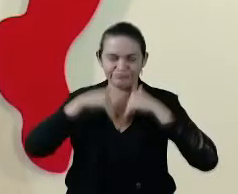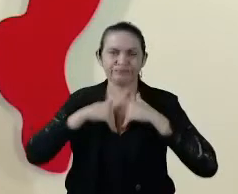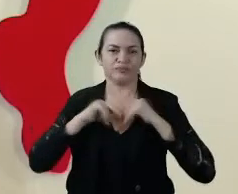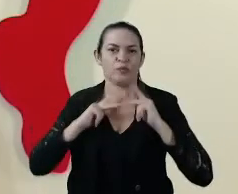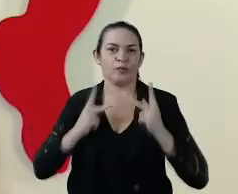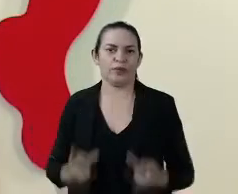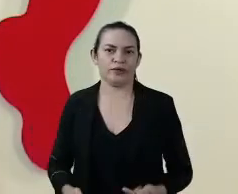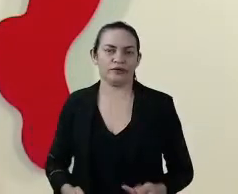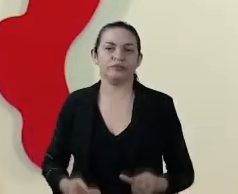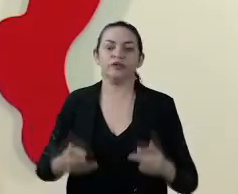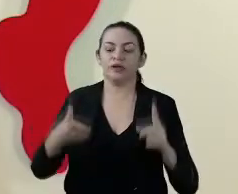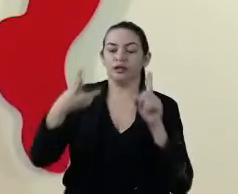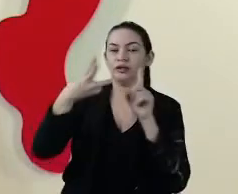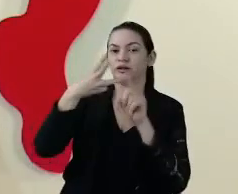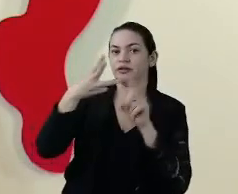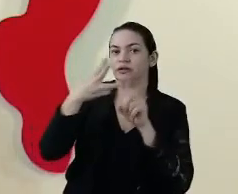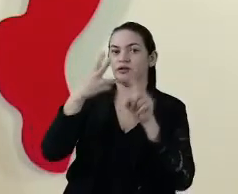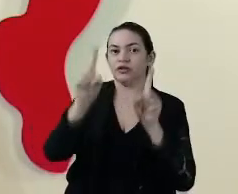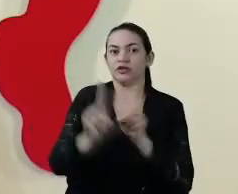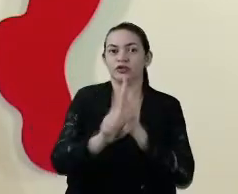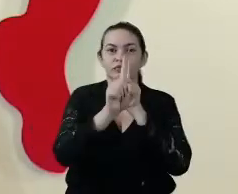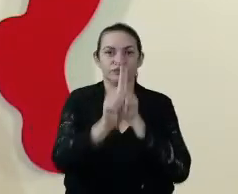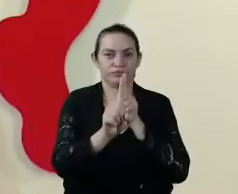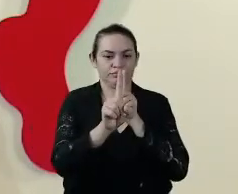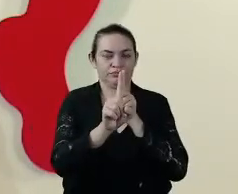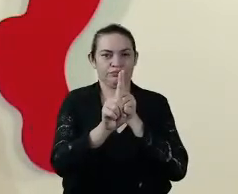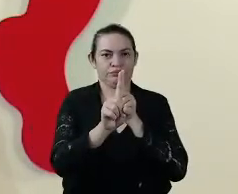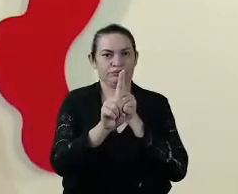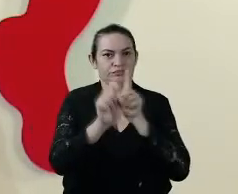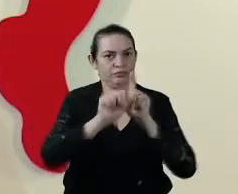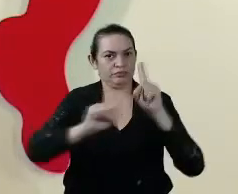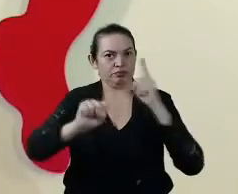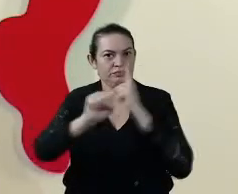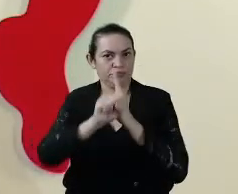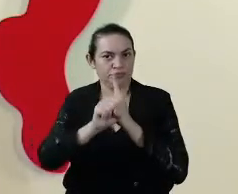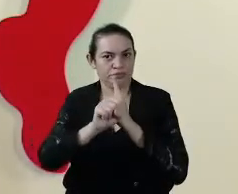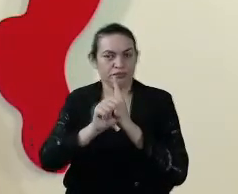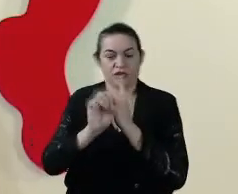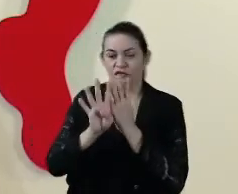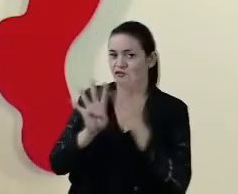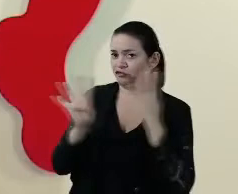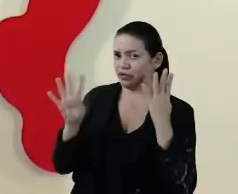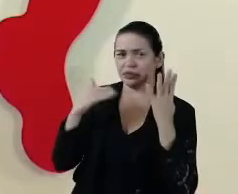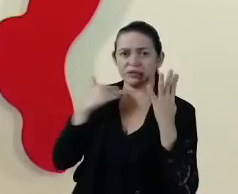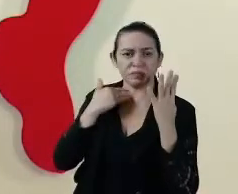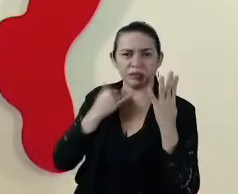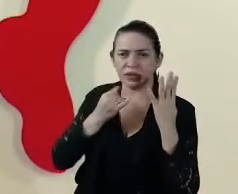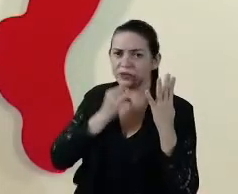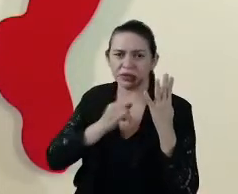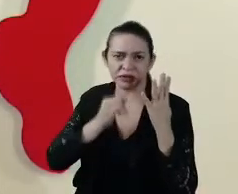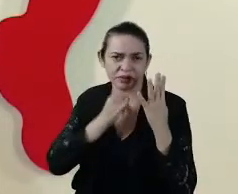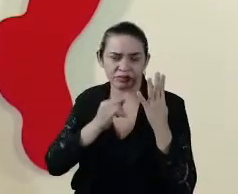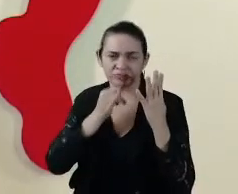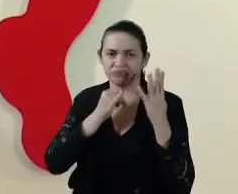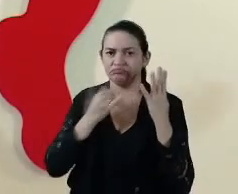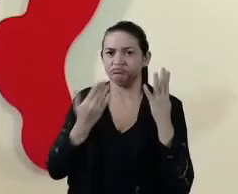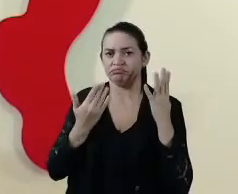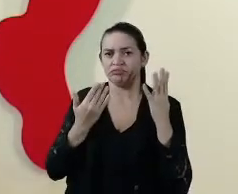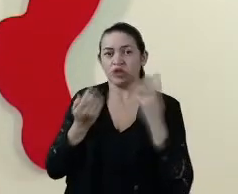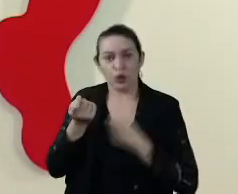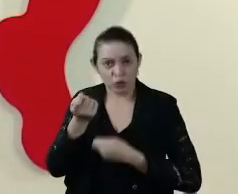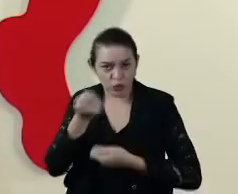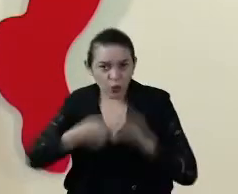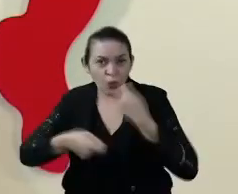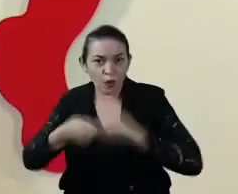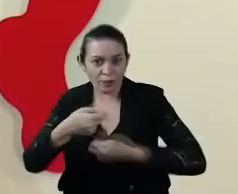E, finalmente, distanciamento social. Em fila de banco, por exemplo, na fila do comércio. E